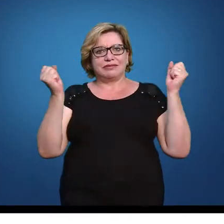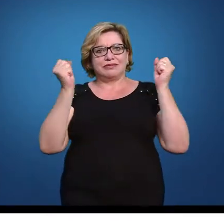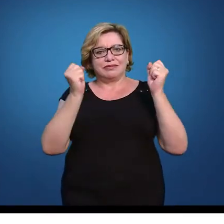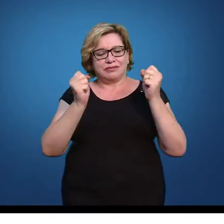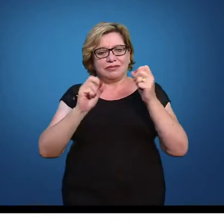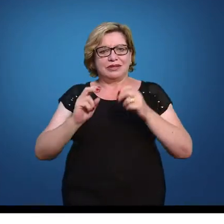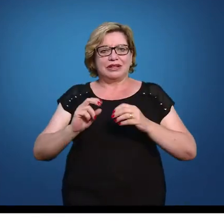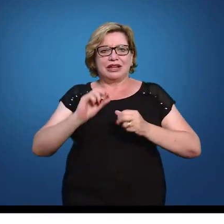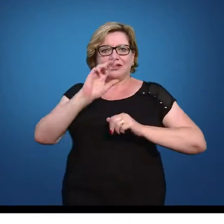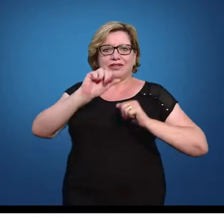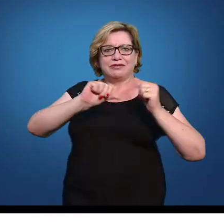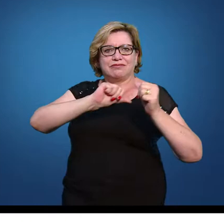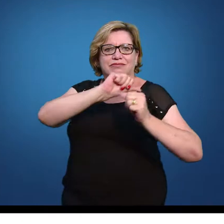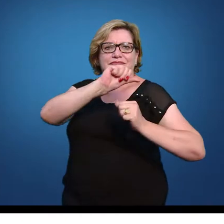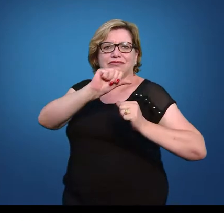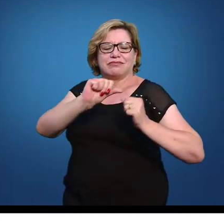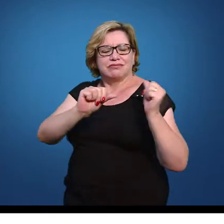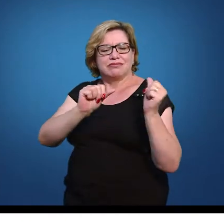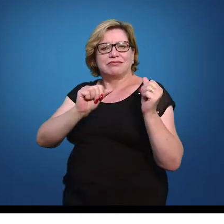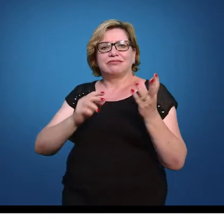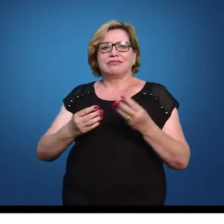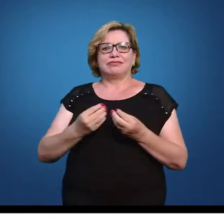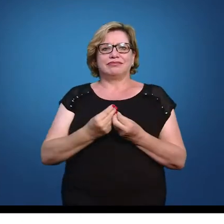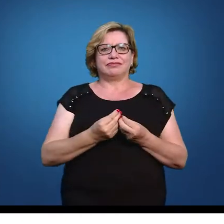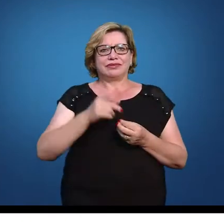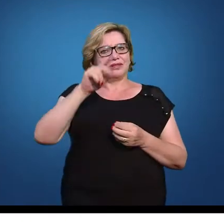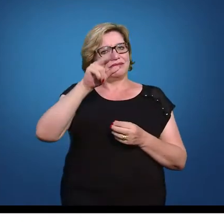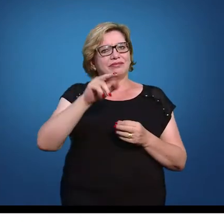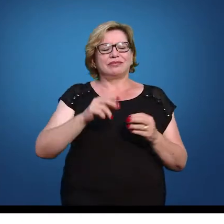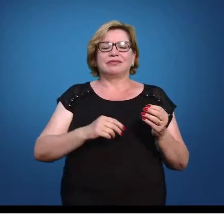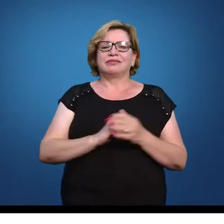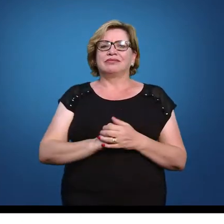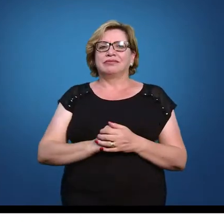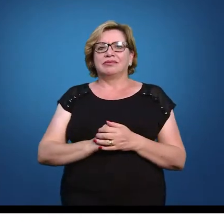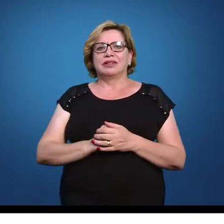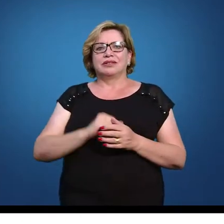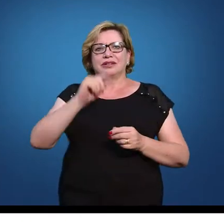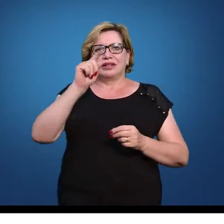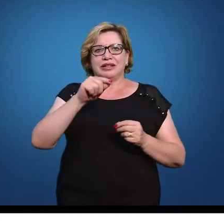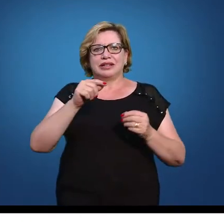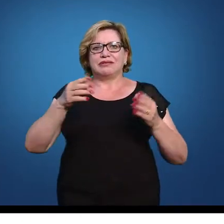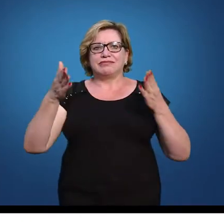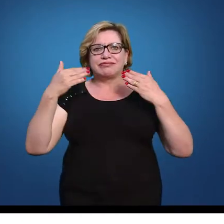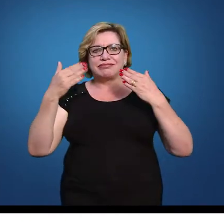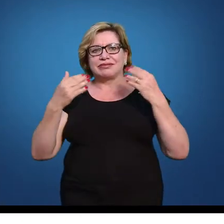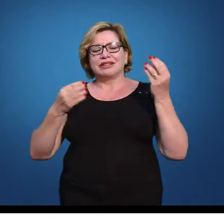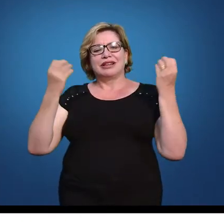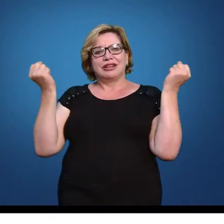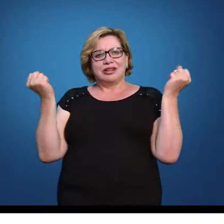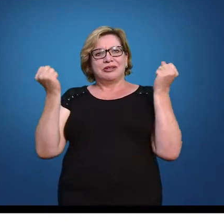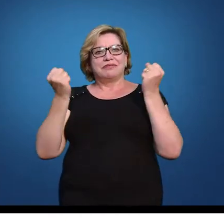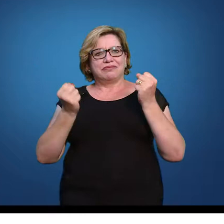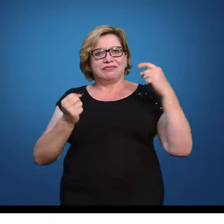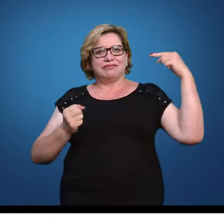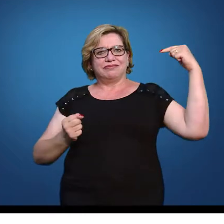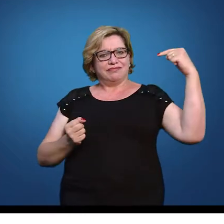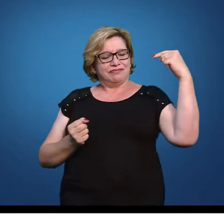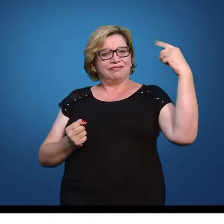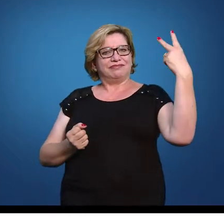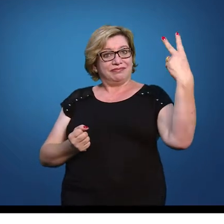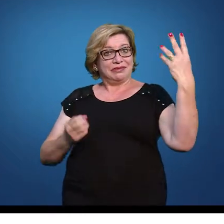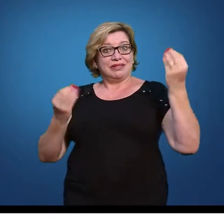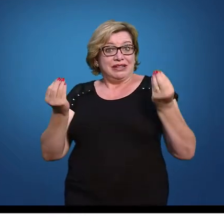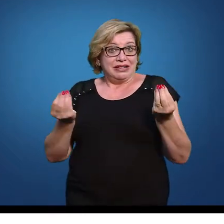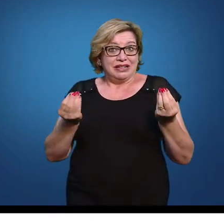variável assumir um valor negativo, que é o caso aqui. A minha variável é temperatura e eu quero saber a probabilidade de estar entre